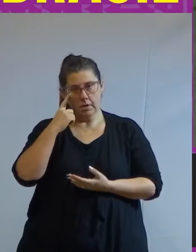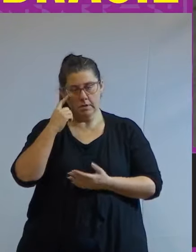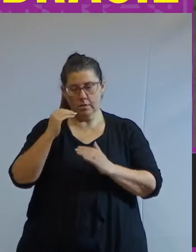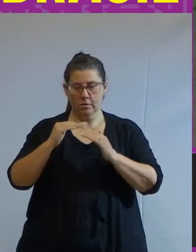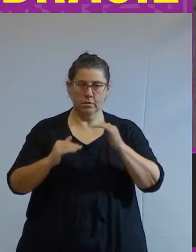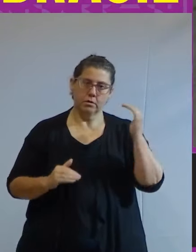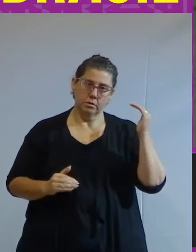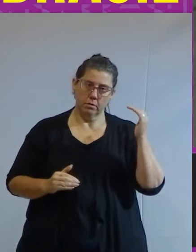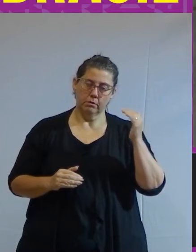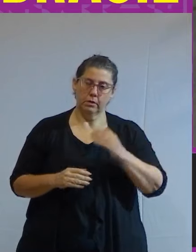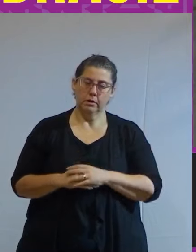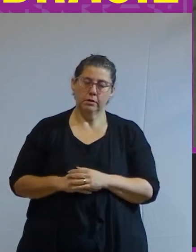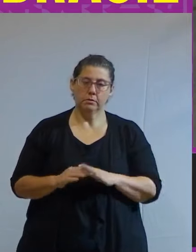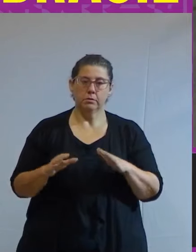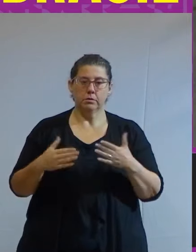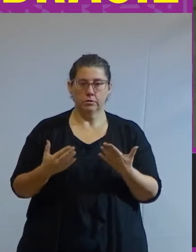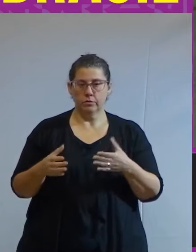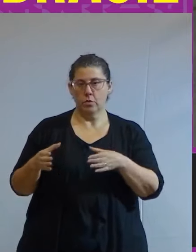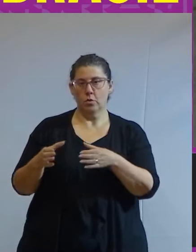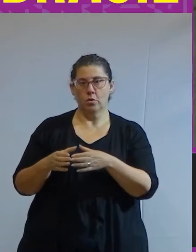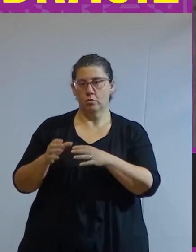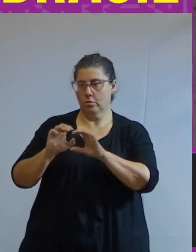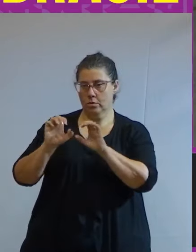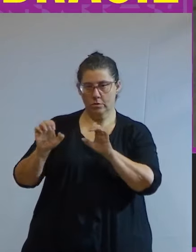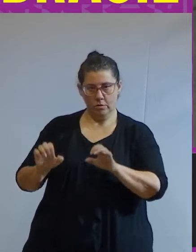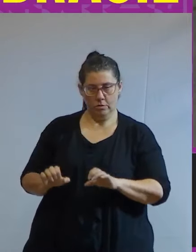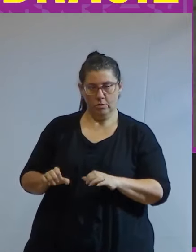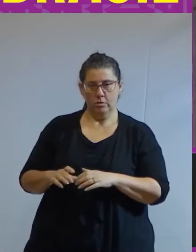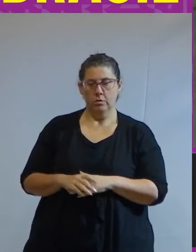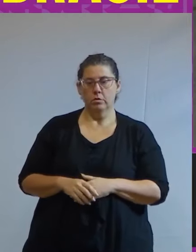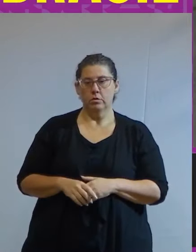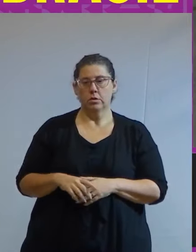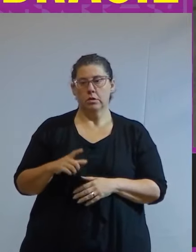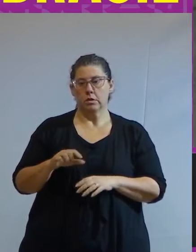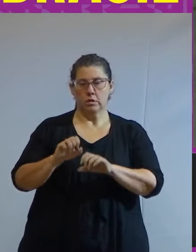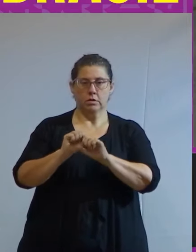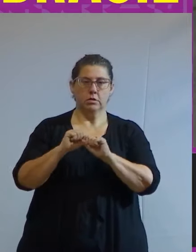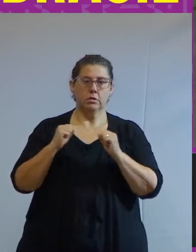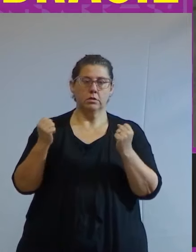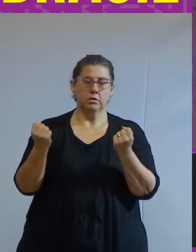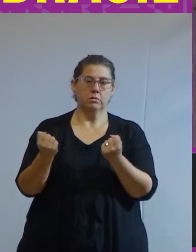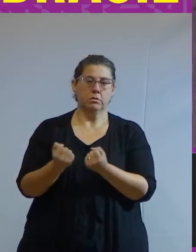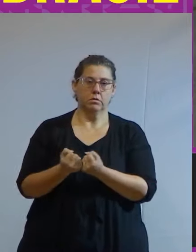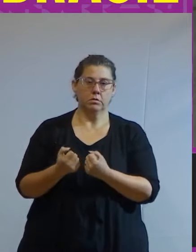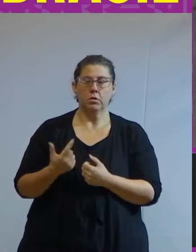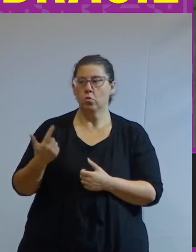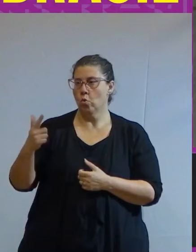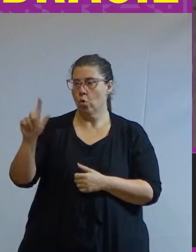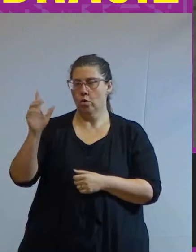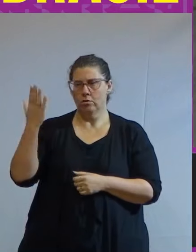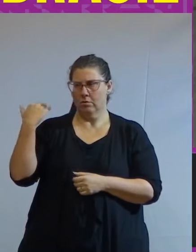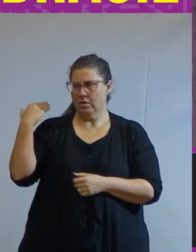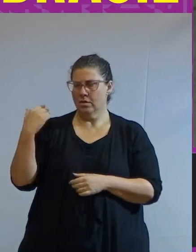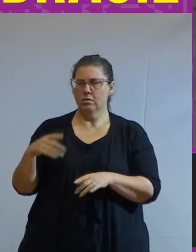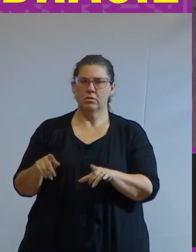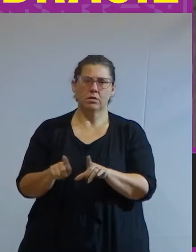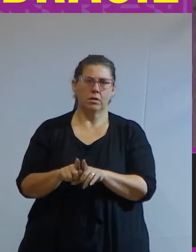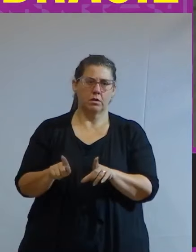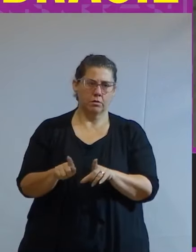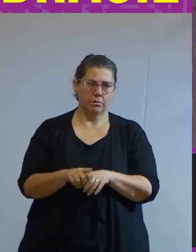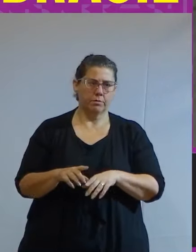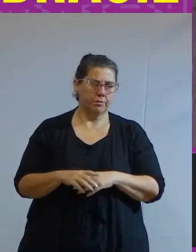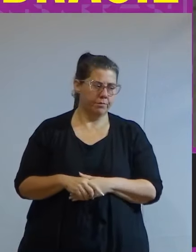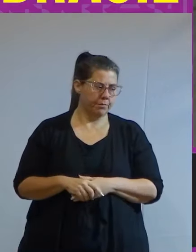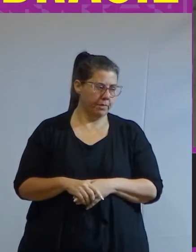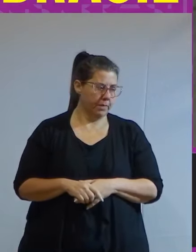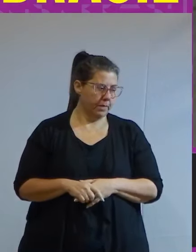desigualdade por isso que foi um eixo estruturante desse seminário desde o outro e